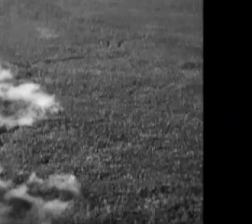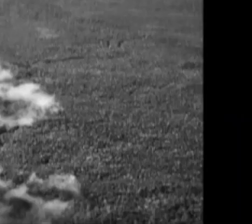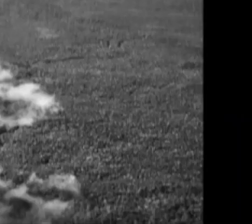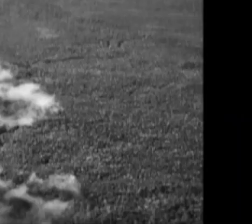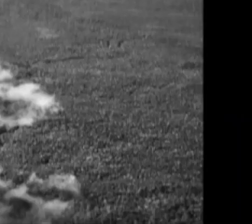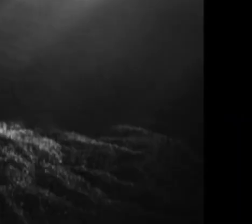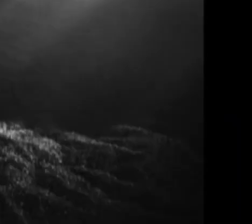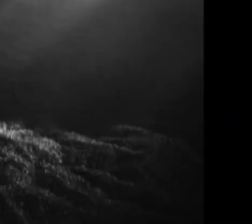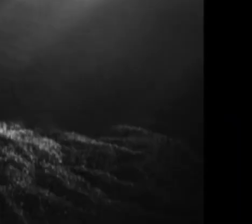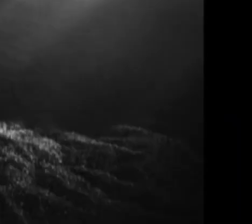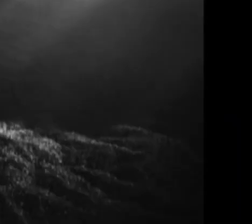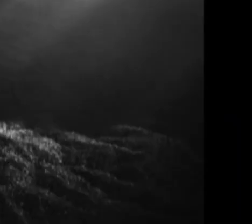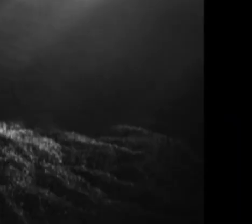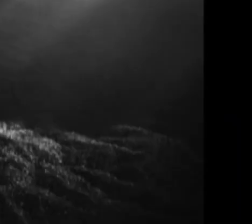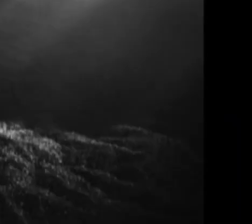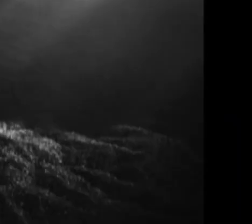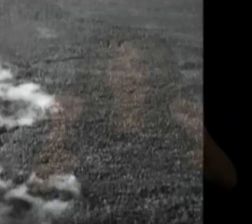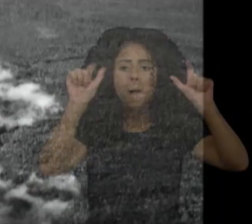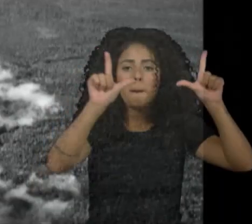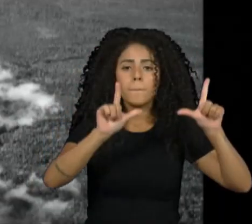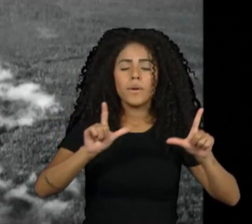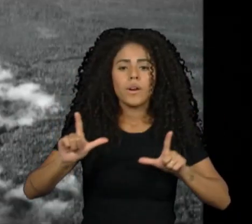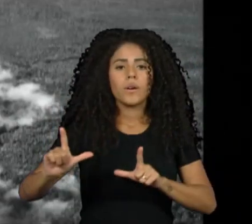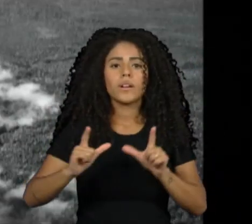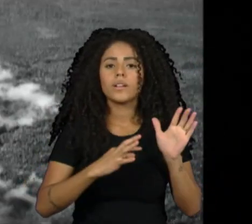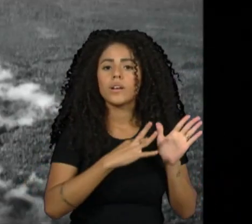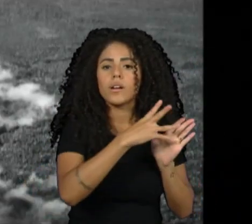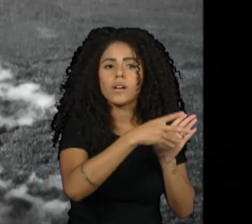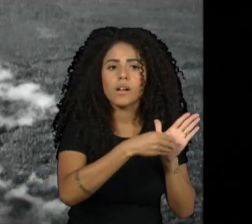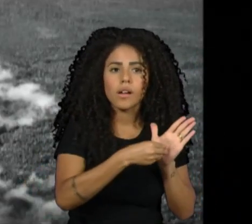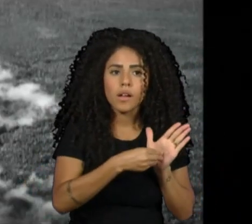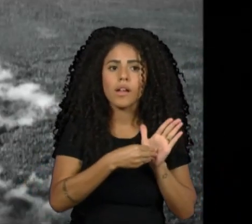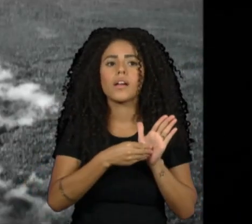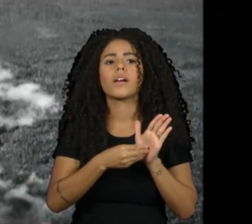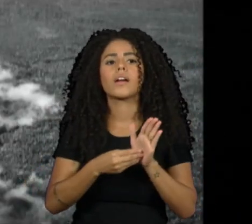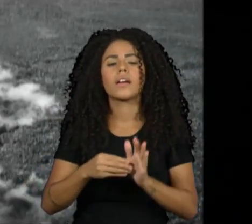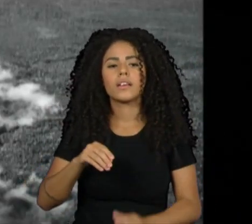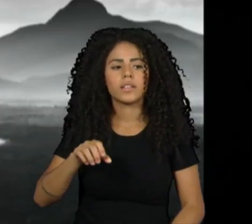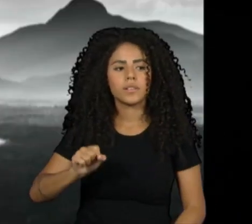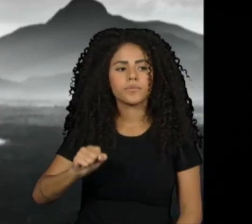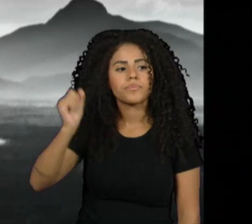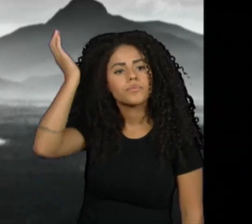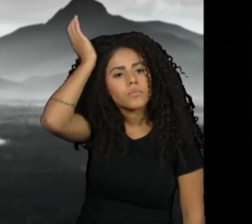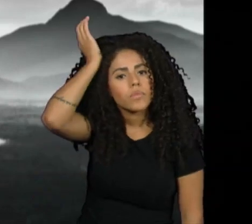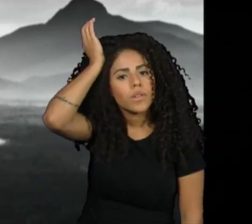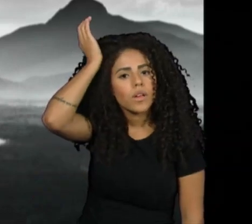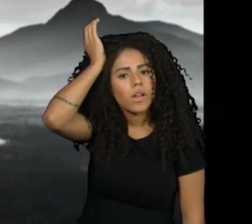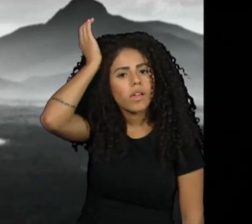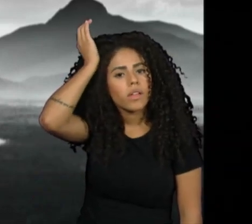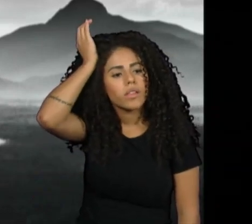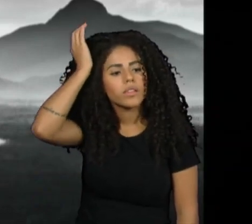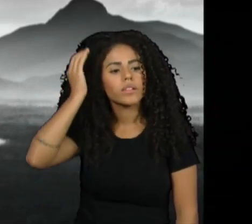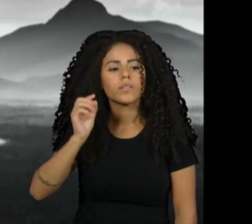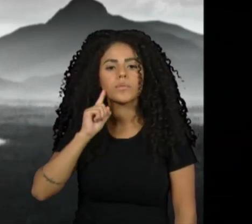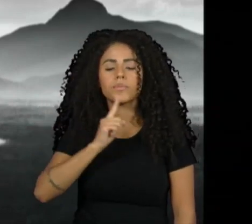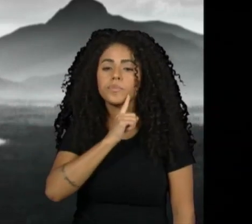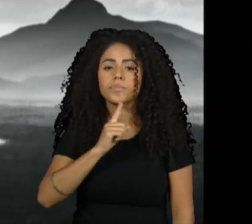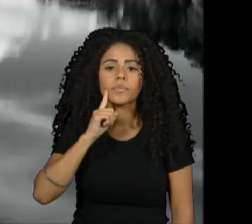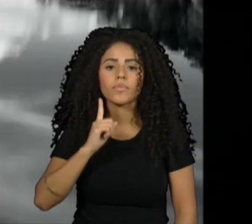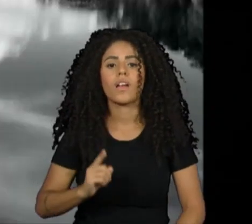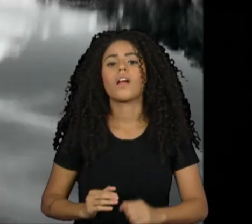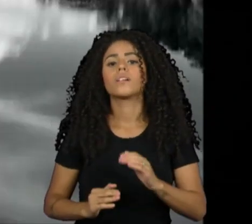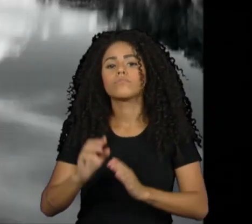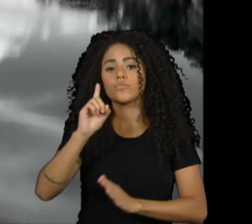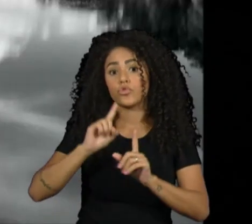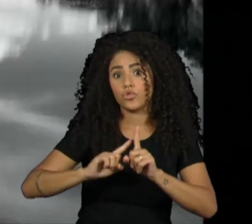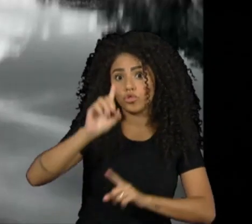A exposição Amazônia fica em cartaz no Sesc Pontéia, em São Paulo, de 15 de fevereiro a 10 de julho,